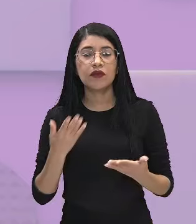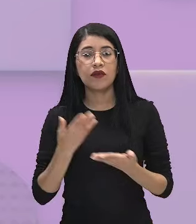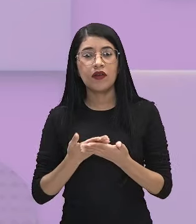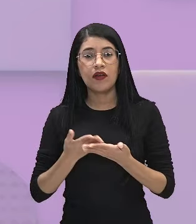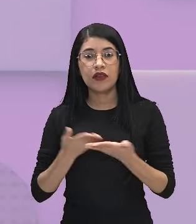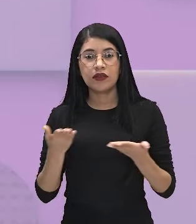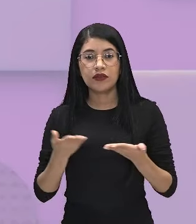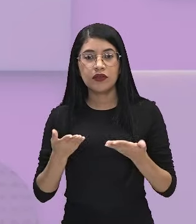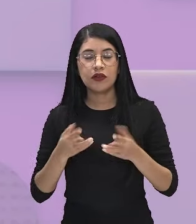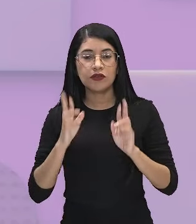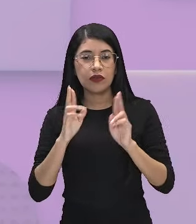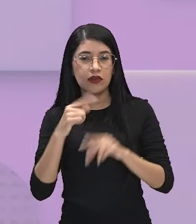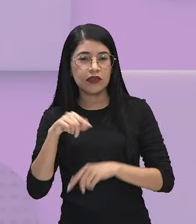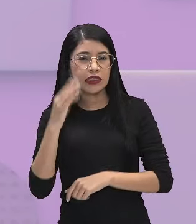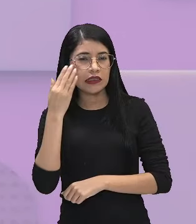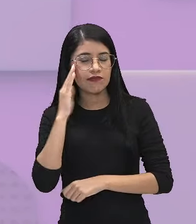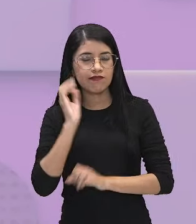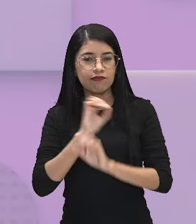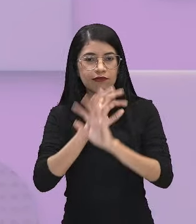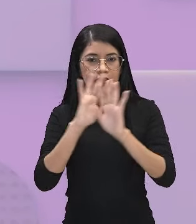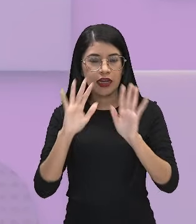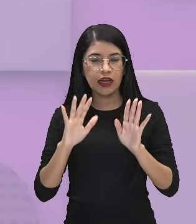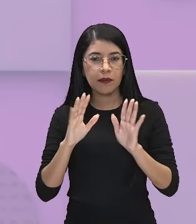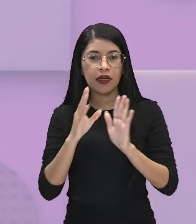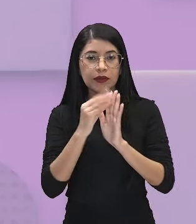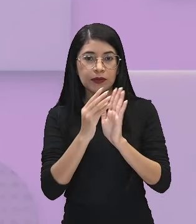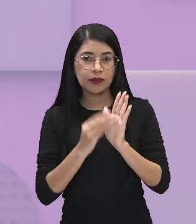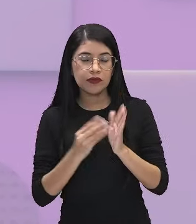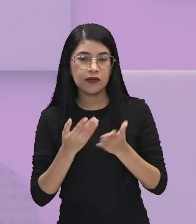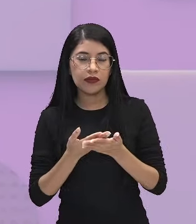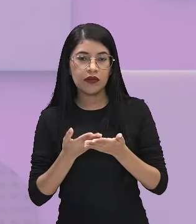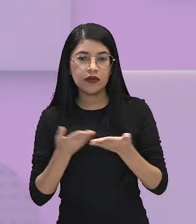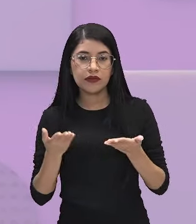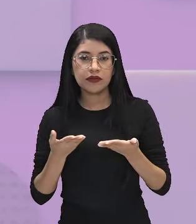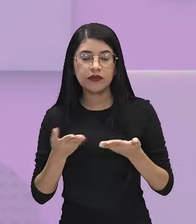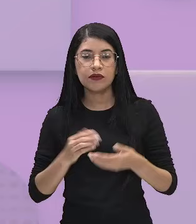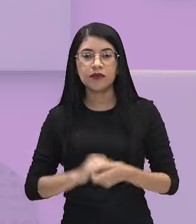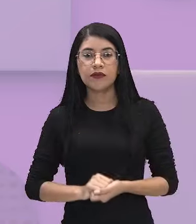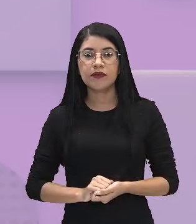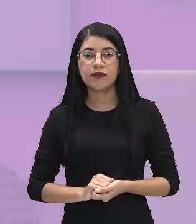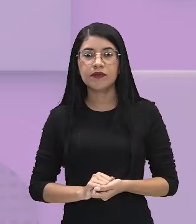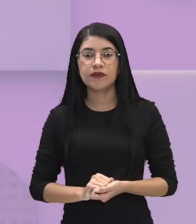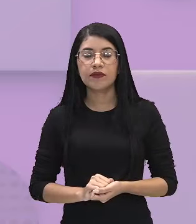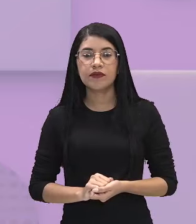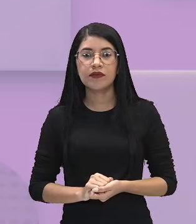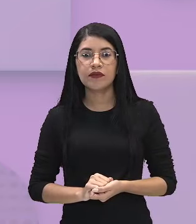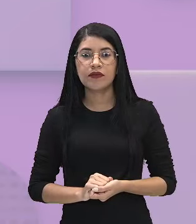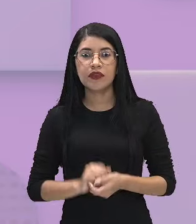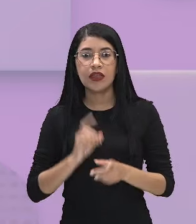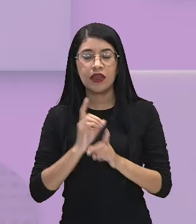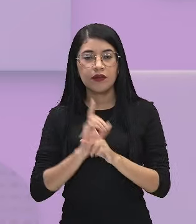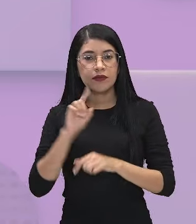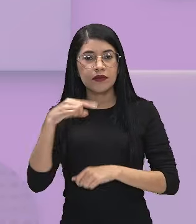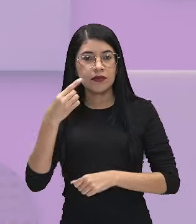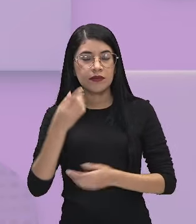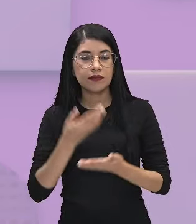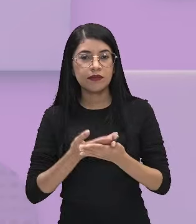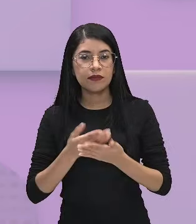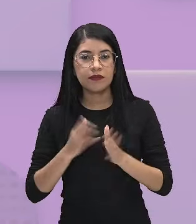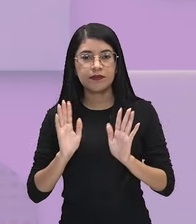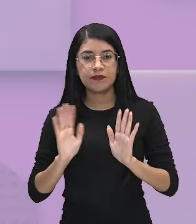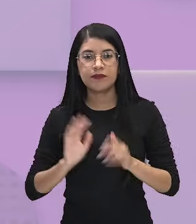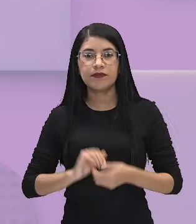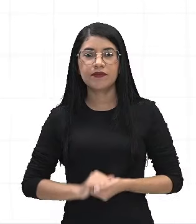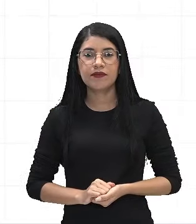nossa aula. Espero que tenham compreendido melhor aí a probabilidade. E eu vejo vocês numa próxima aula.